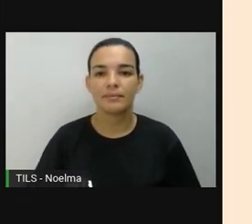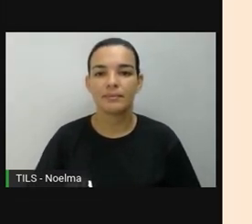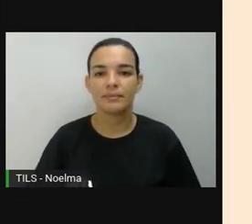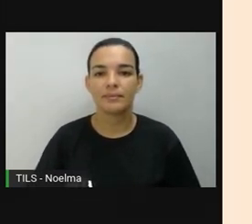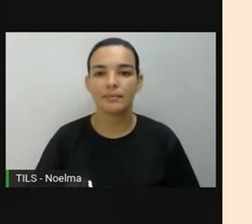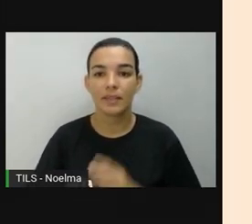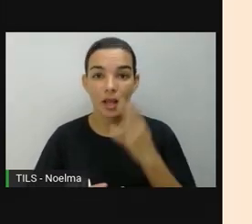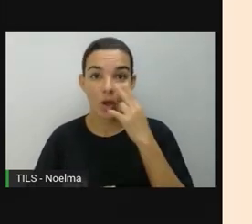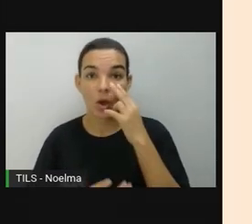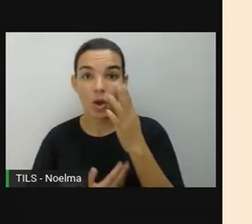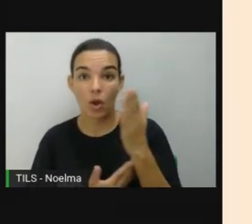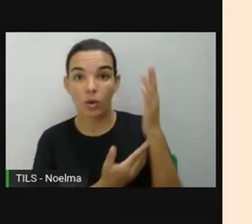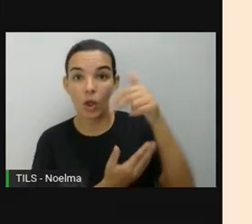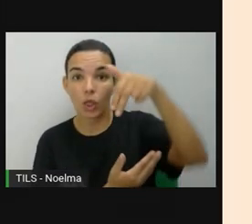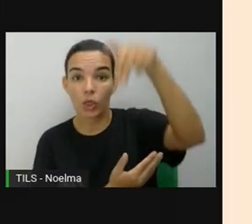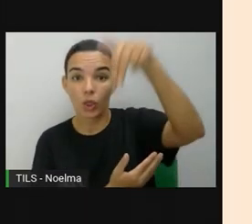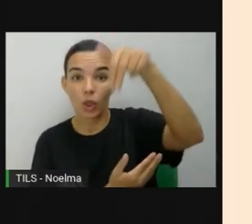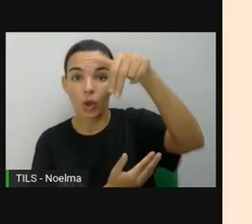Região norte,